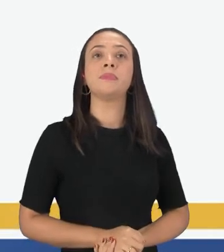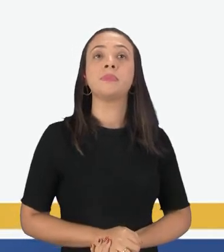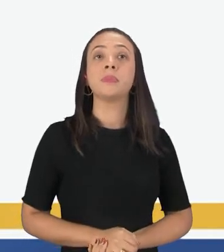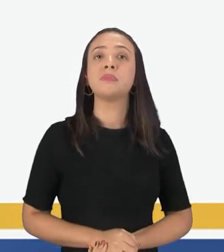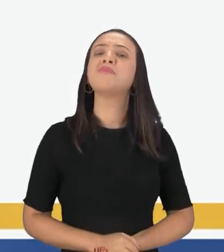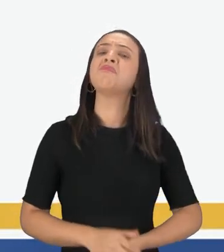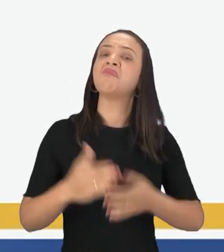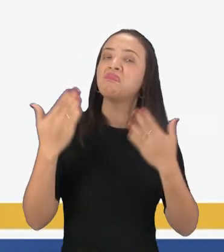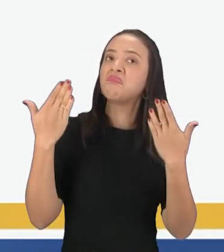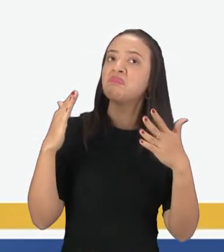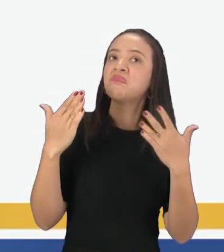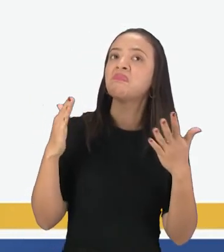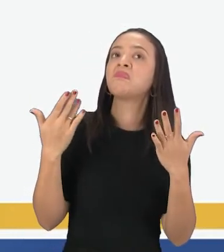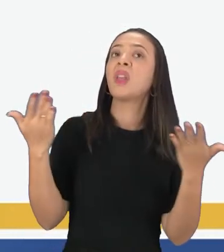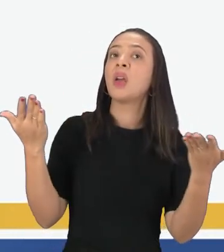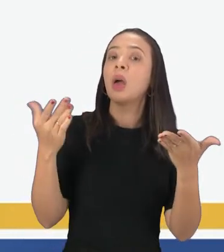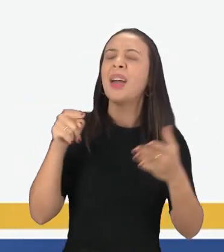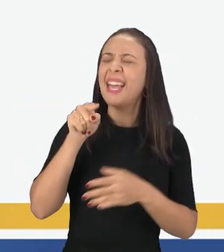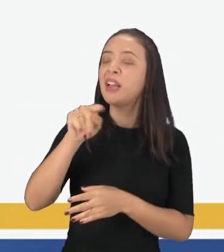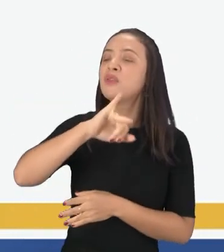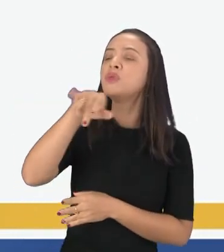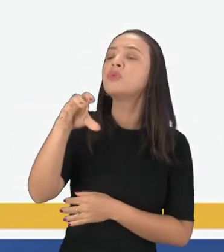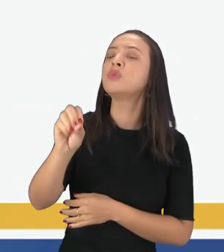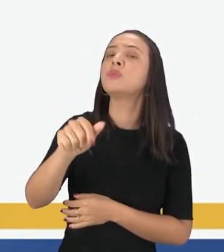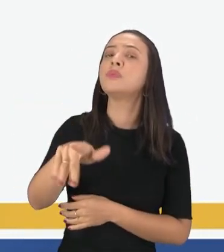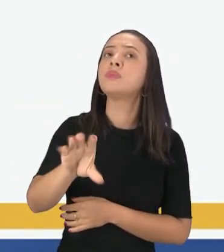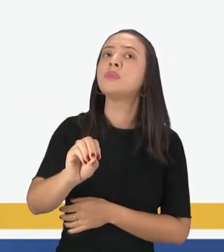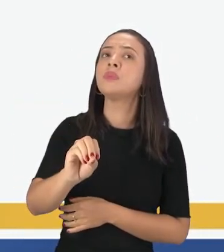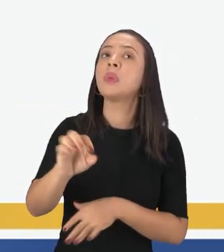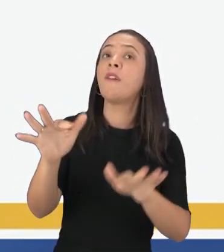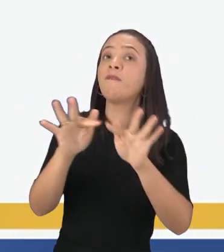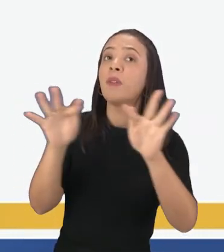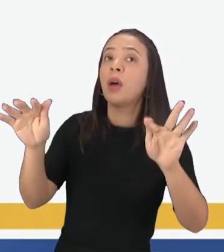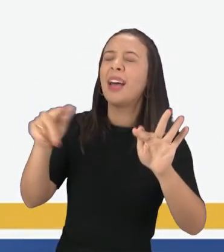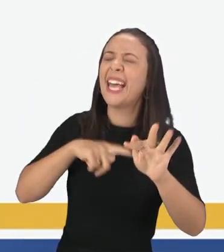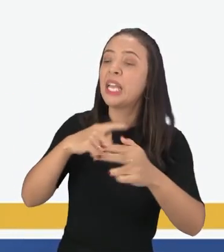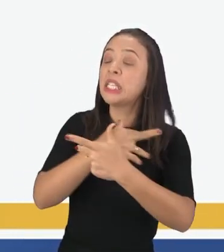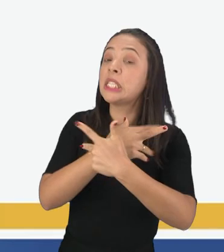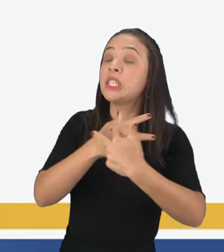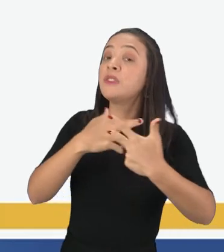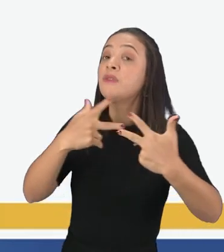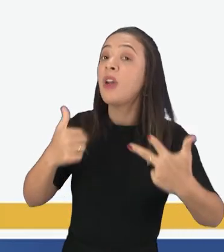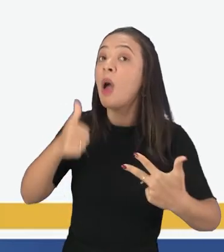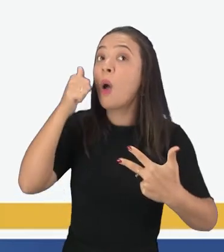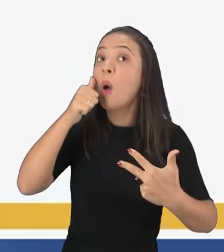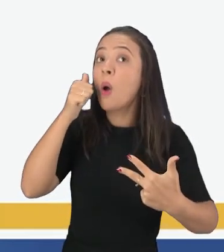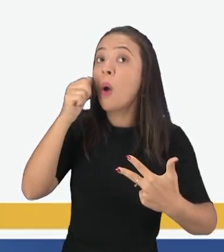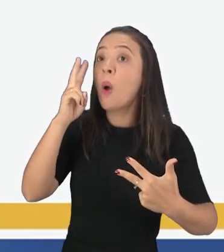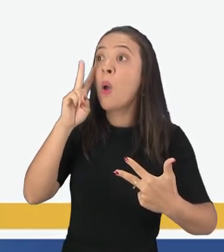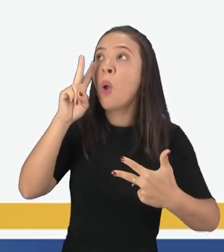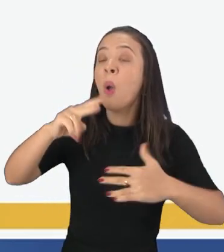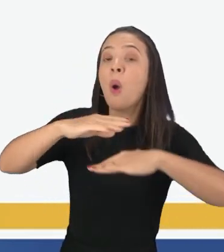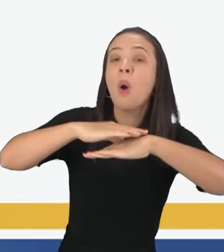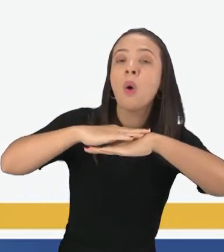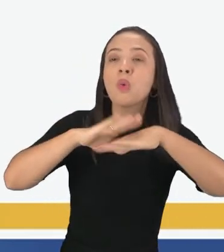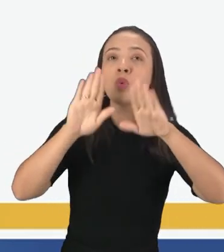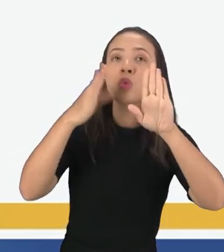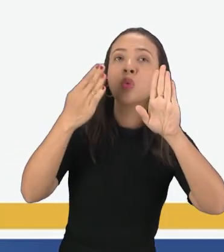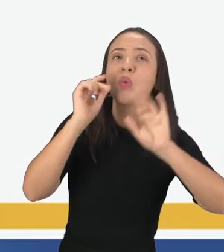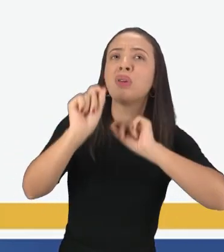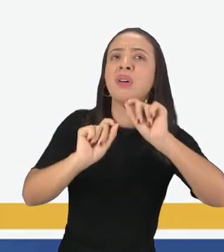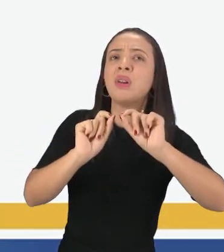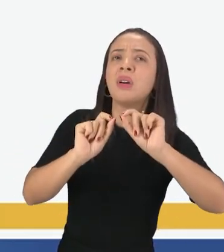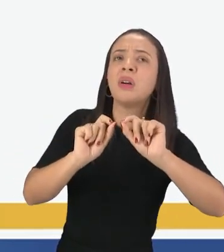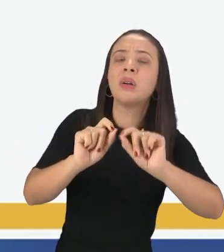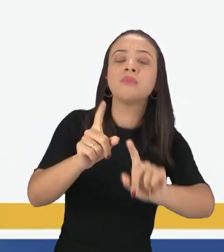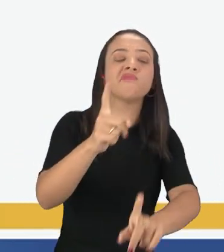quadrinho, Muito bem. Agora você, João. A frase, há várias mulheres olhando pela janela. O que é?